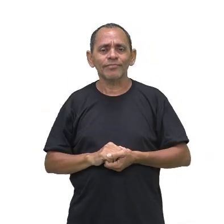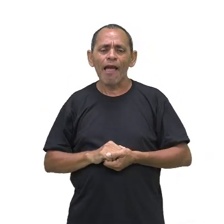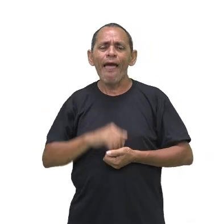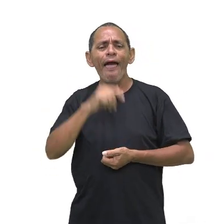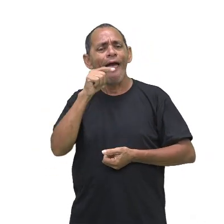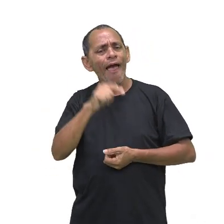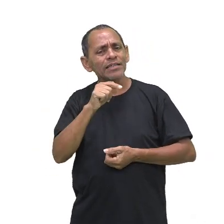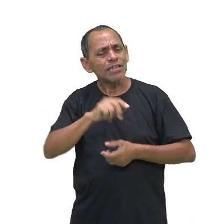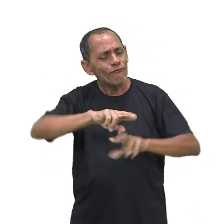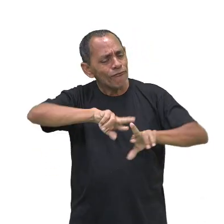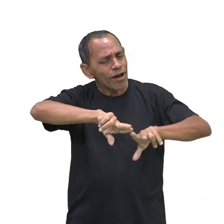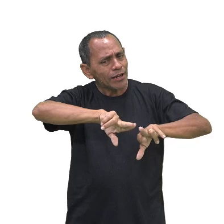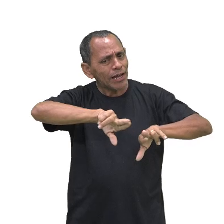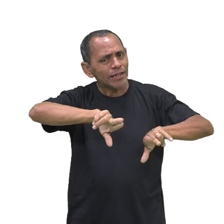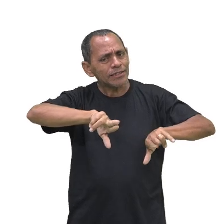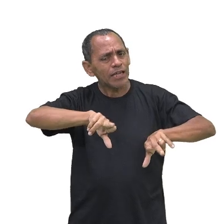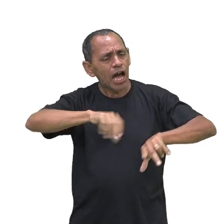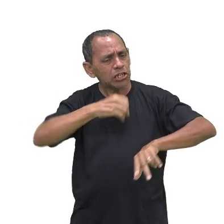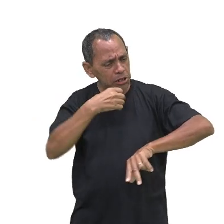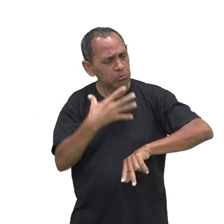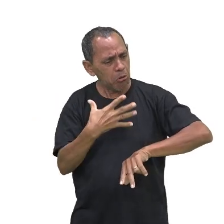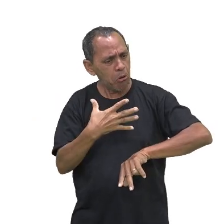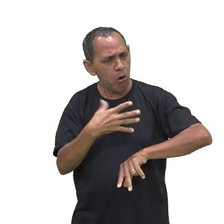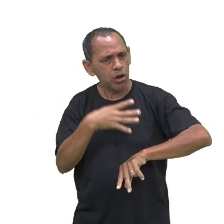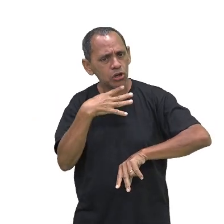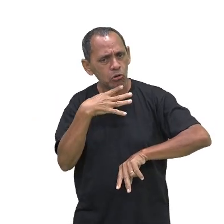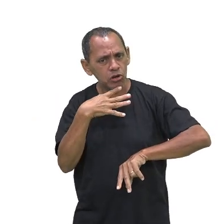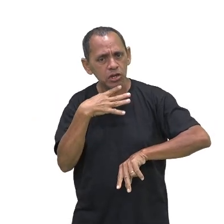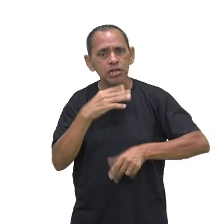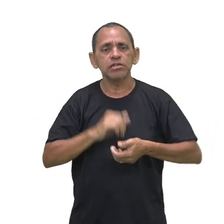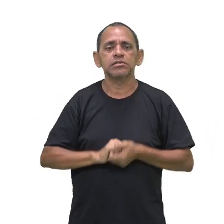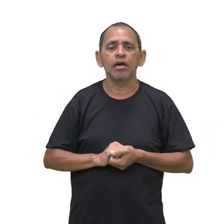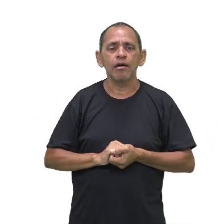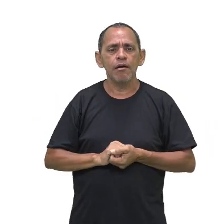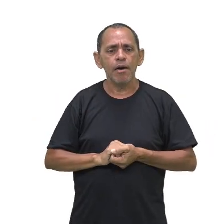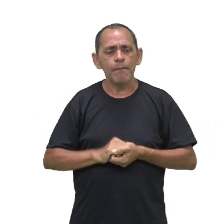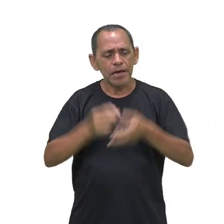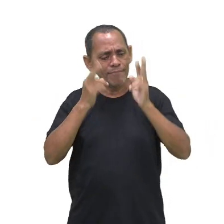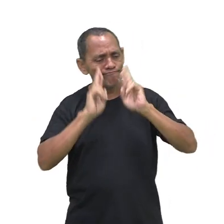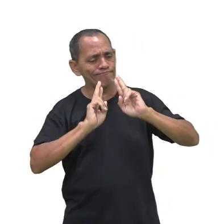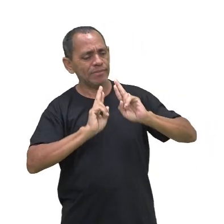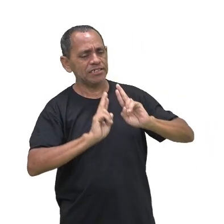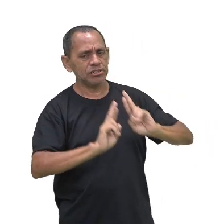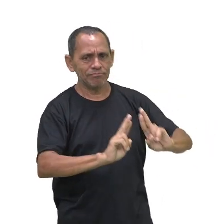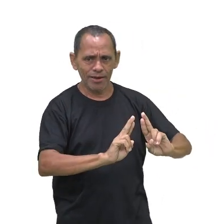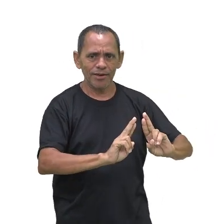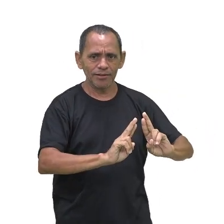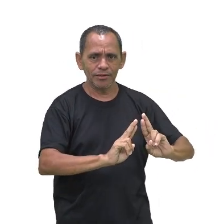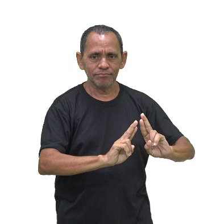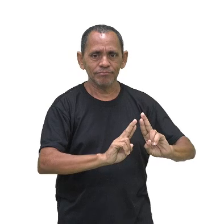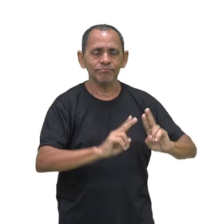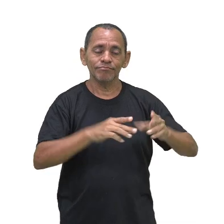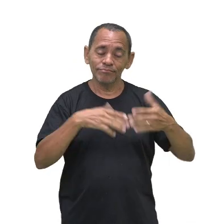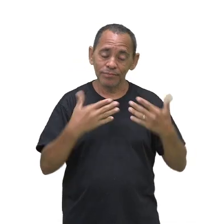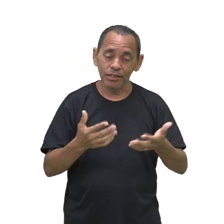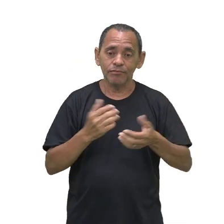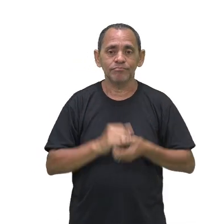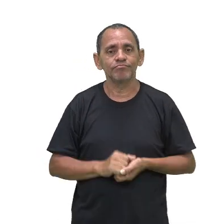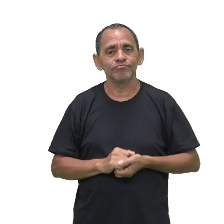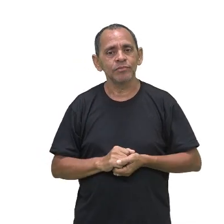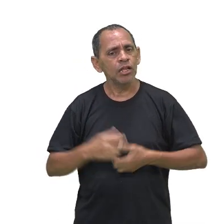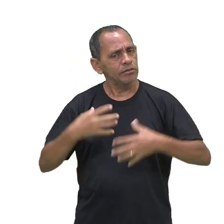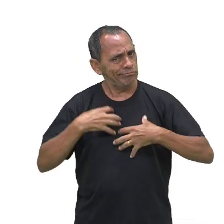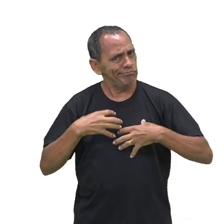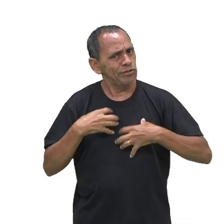conheça, é bom que se entenda, para que ela possa ser respeitada. Nesse sentido, a organização